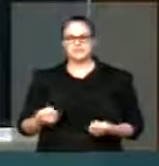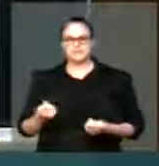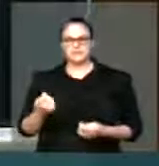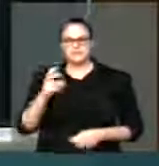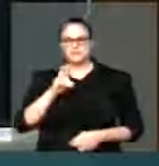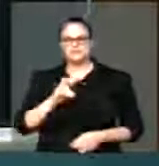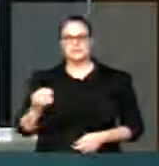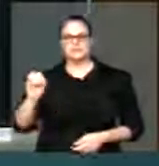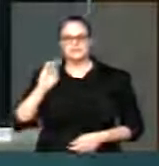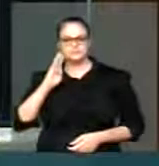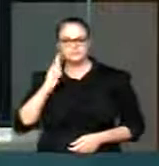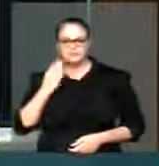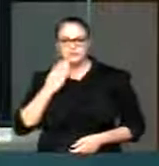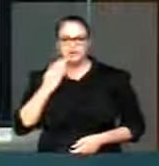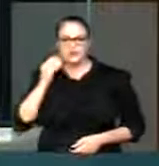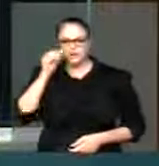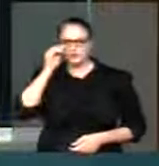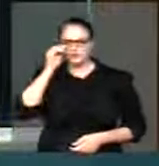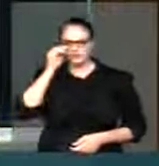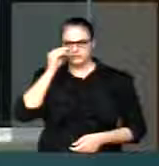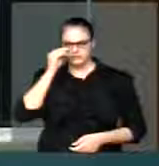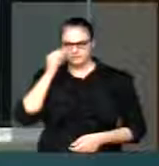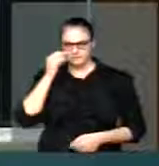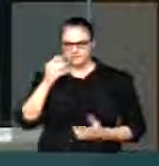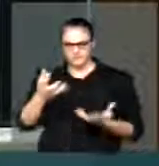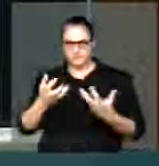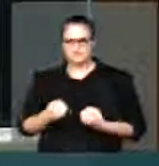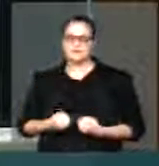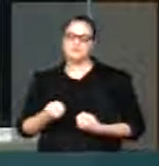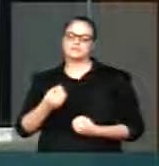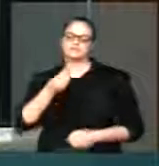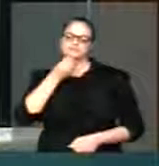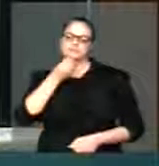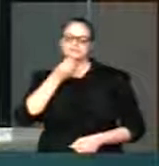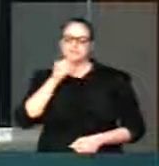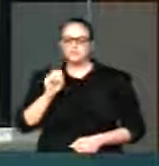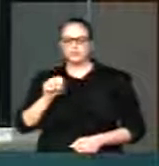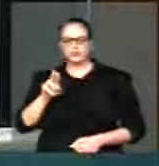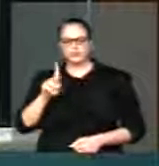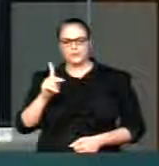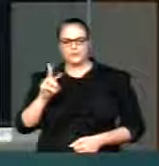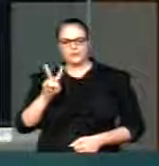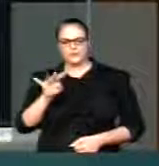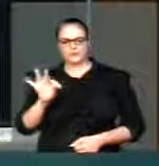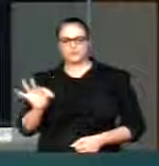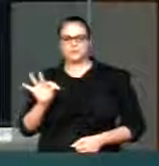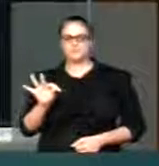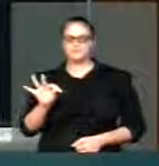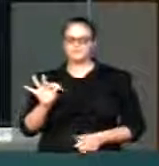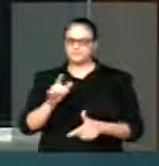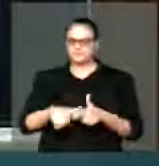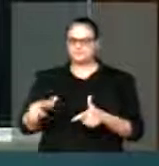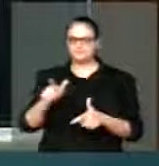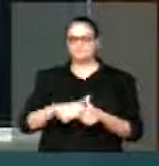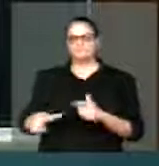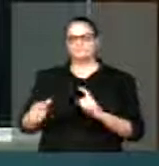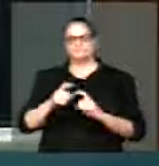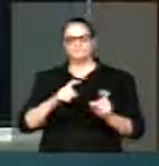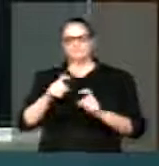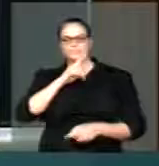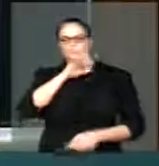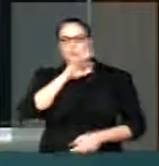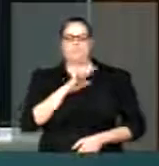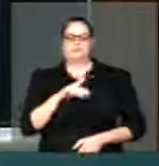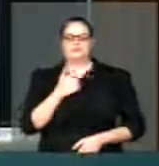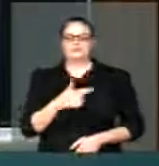500 bilhões que perdeu para a sonegação nós teríamos superávit O que há no Brasil é uma crise de gestão O que há no Brasil é falta